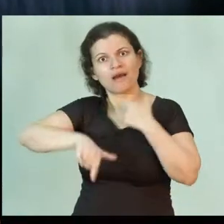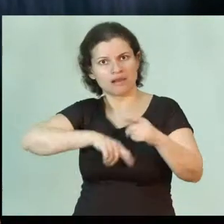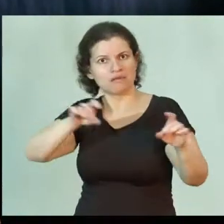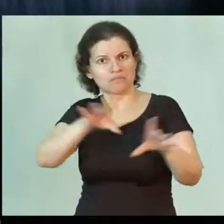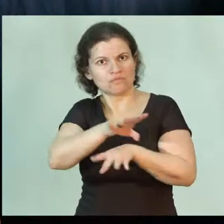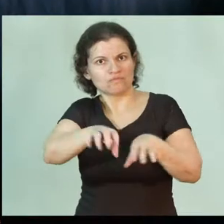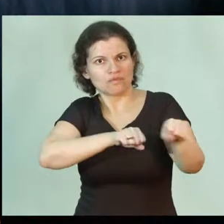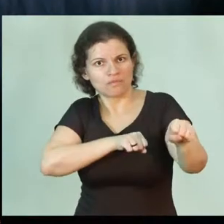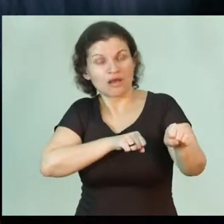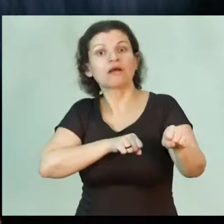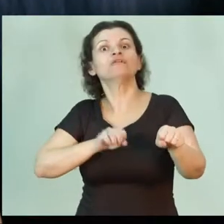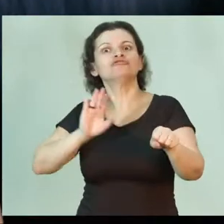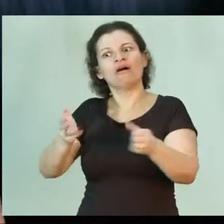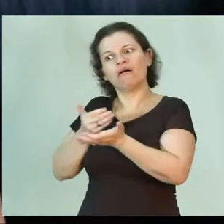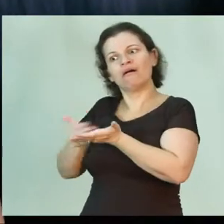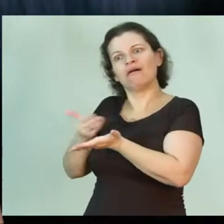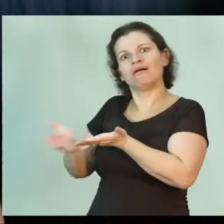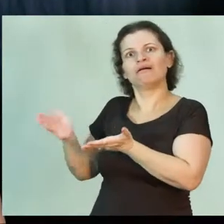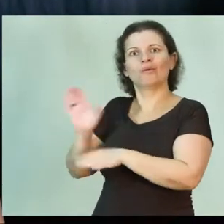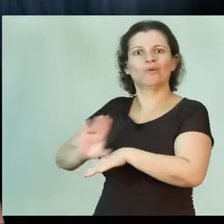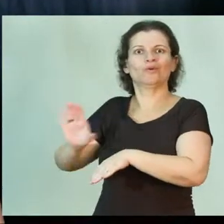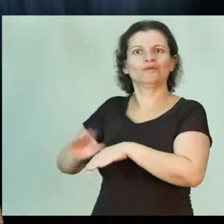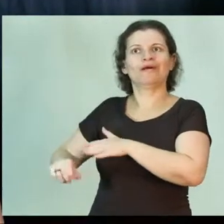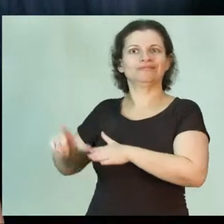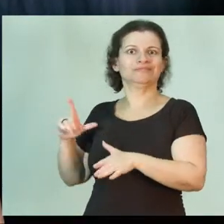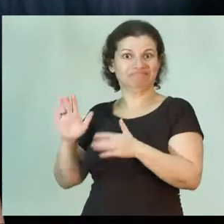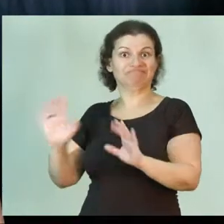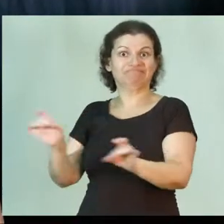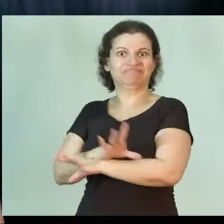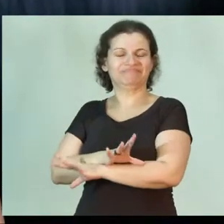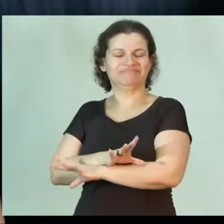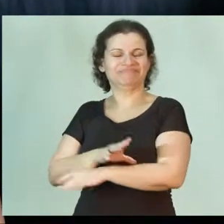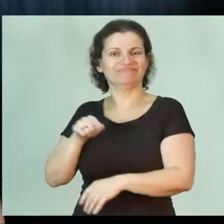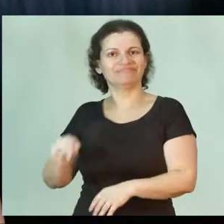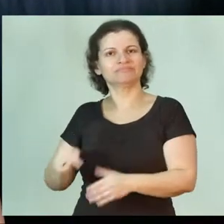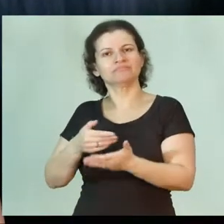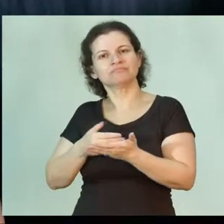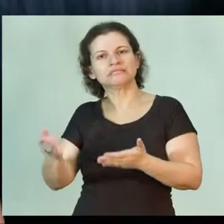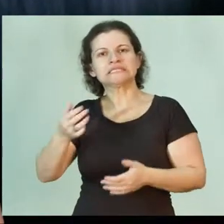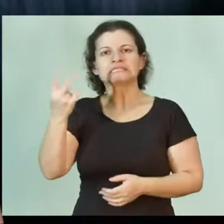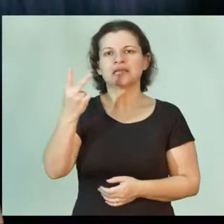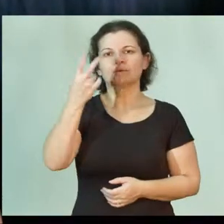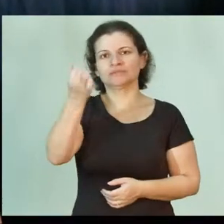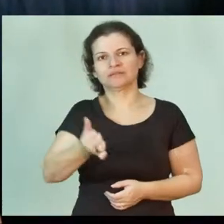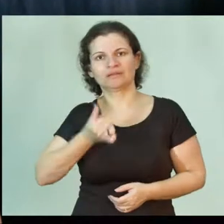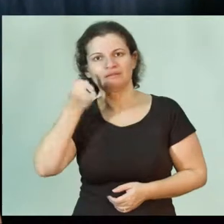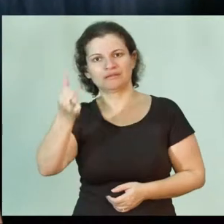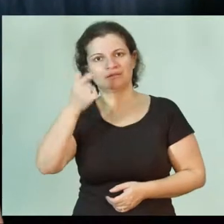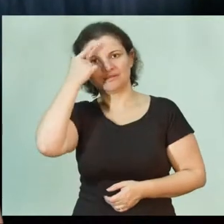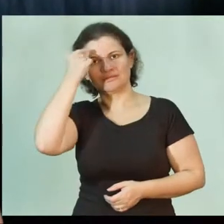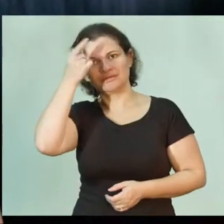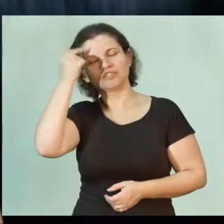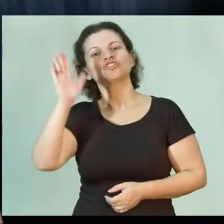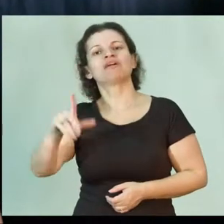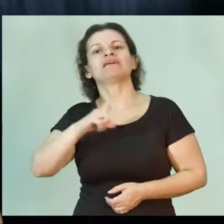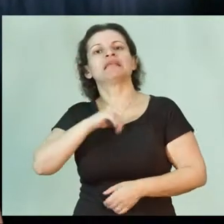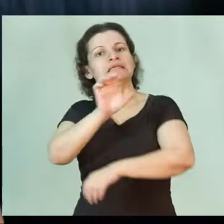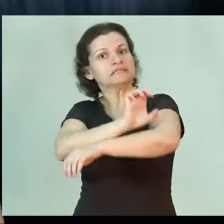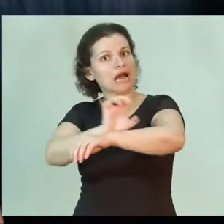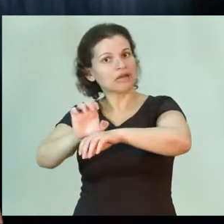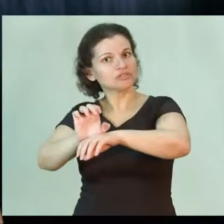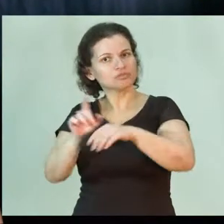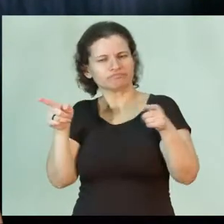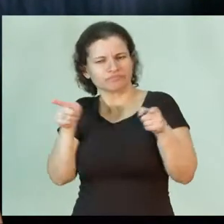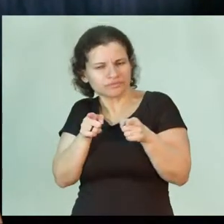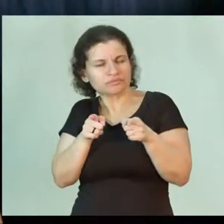depois da formatura, desde o começo do curso. Então, a partir do segundo semestre da graduação, já haverão